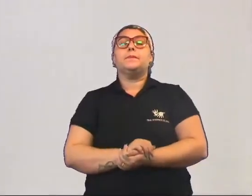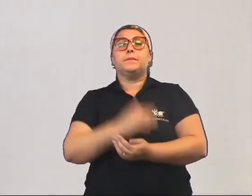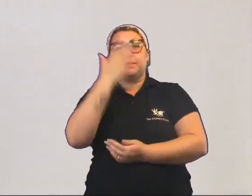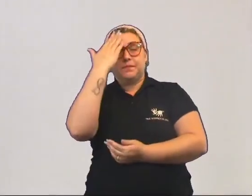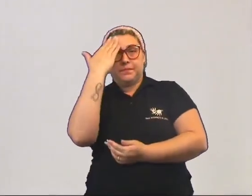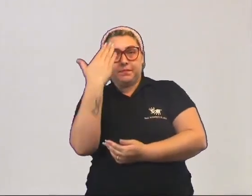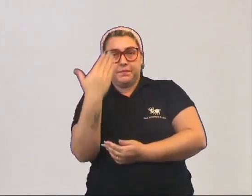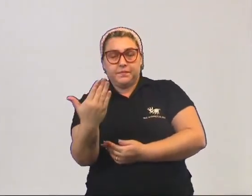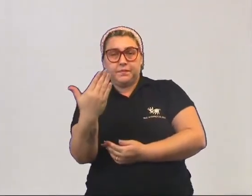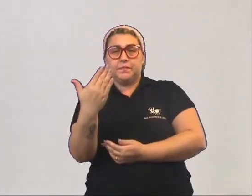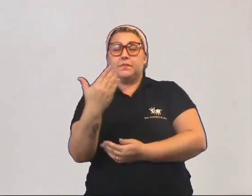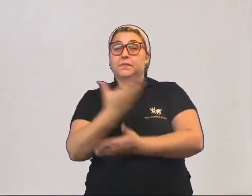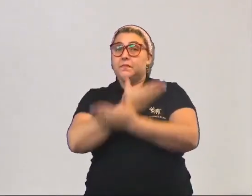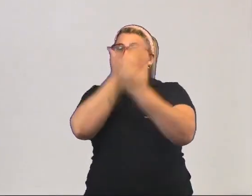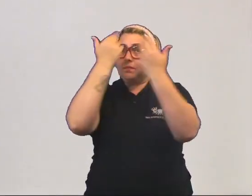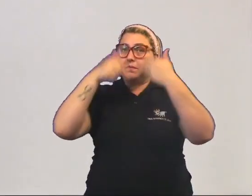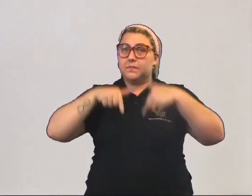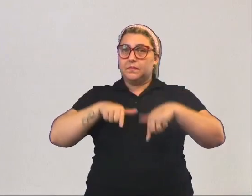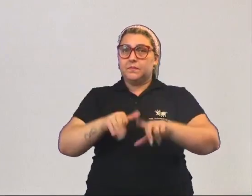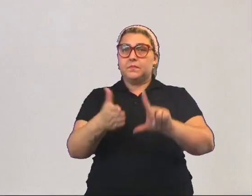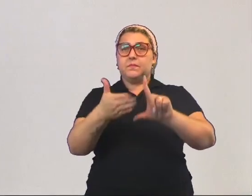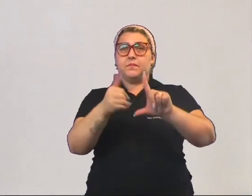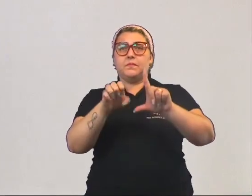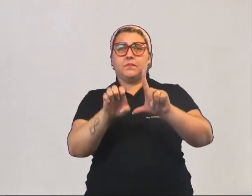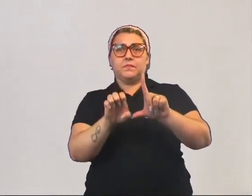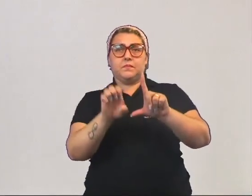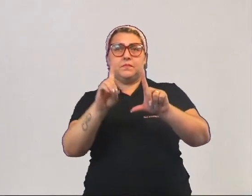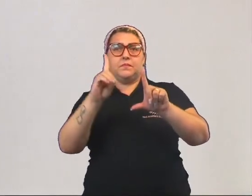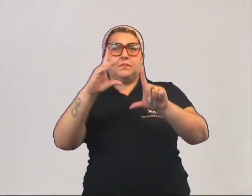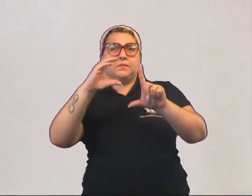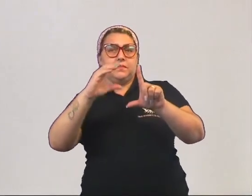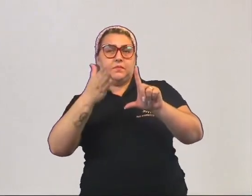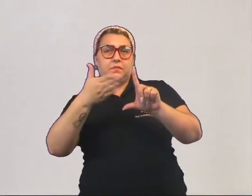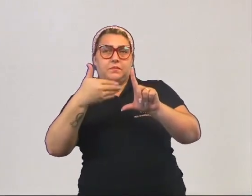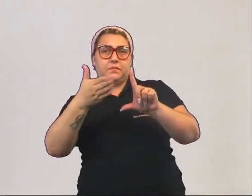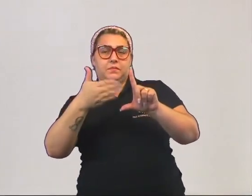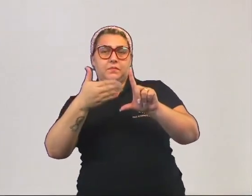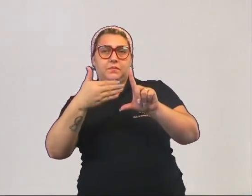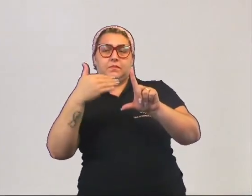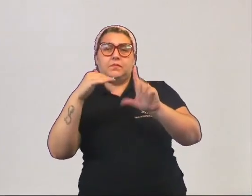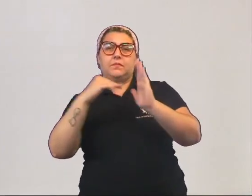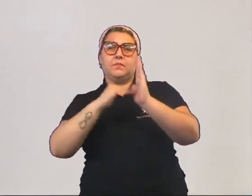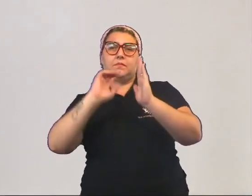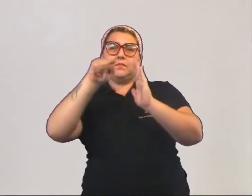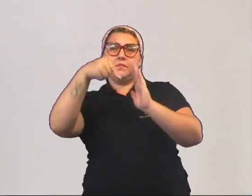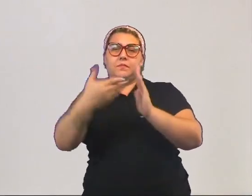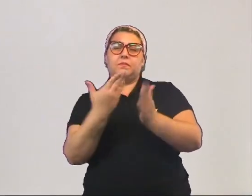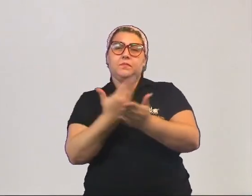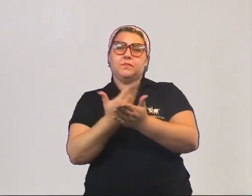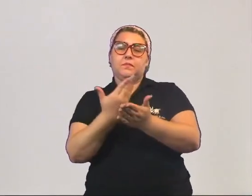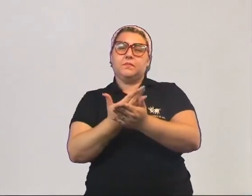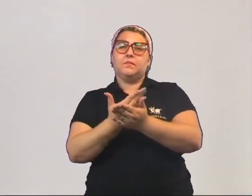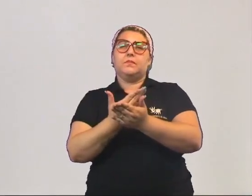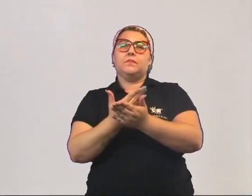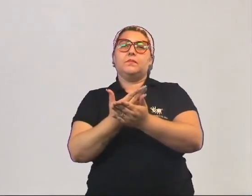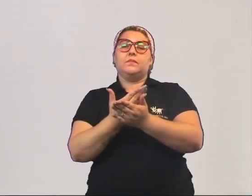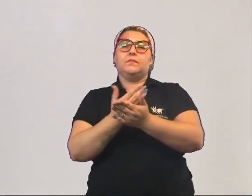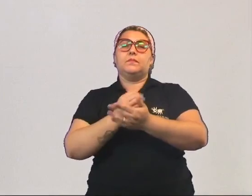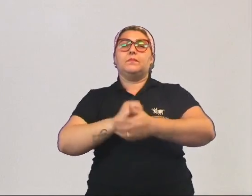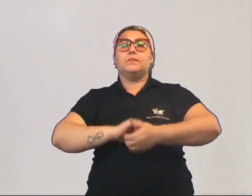Agradecemos e não esqueça de clicar essa aula na plataforma Eduque e até a próxima aula.